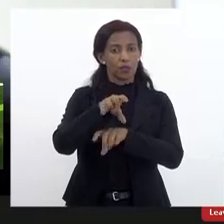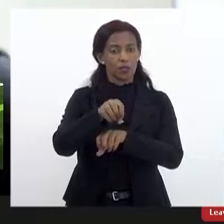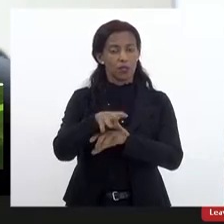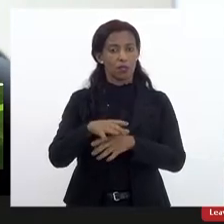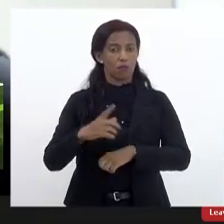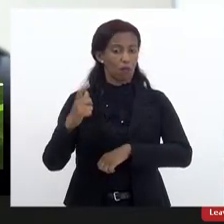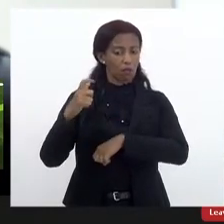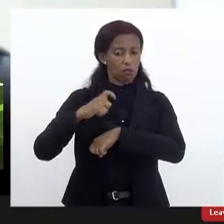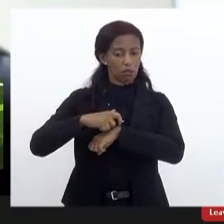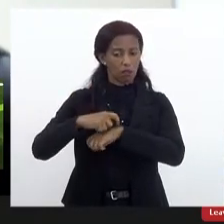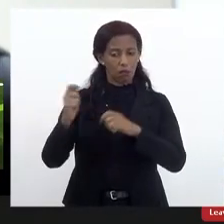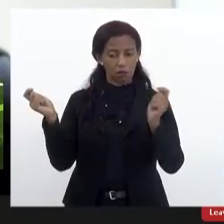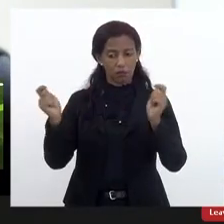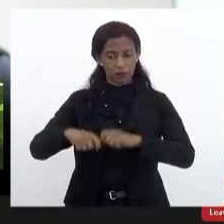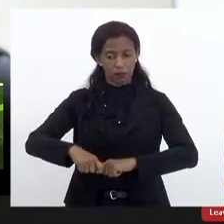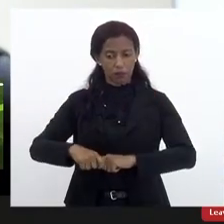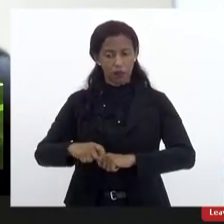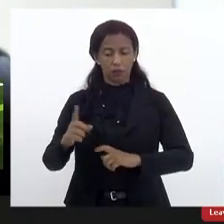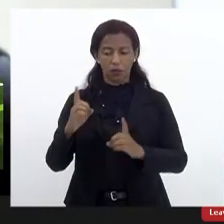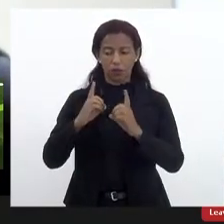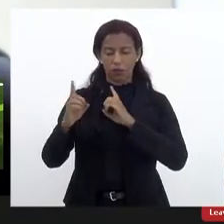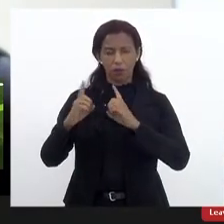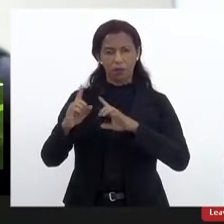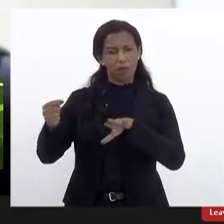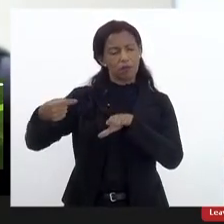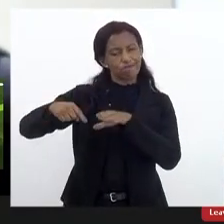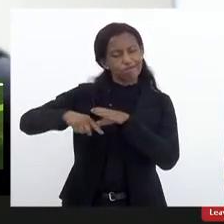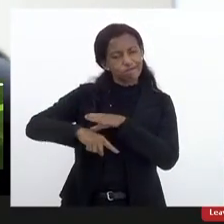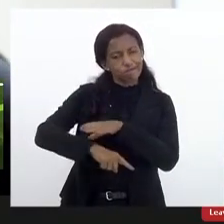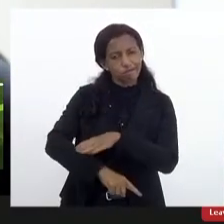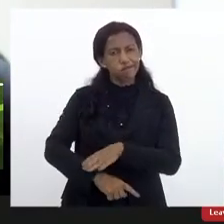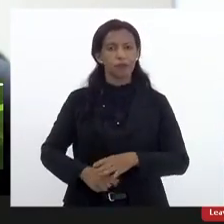dando tempo para que esse debate seja mais aprofundado, né,